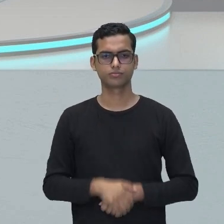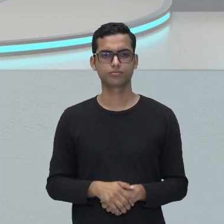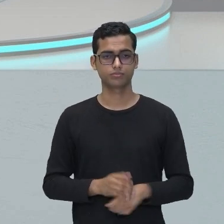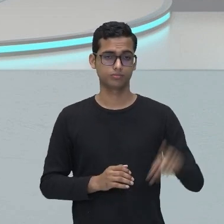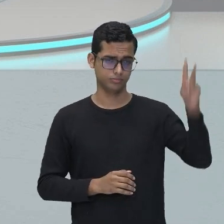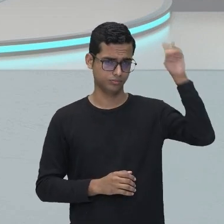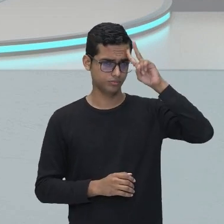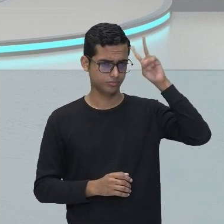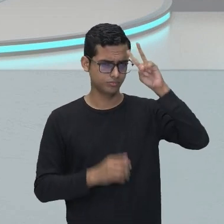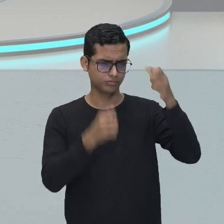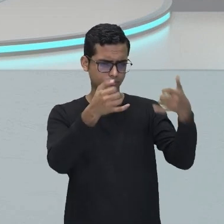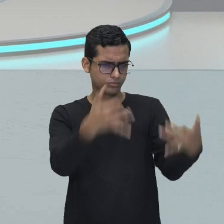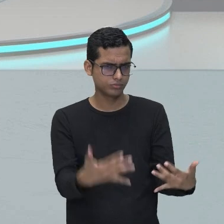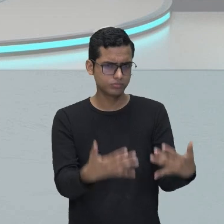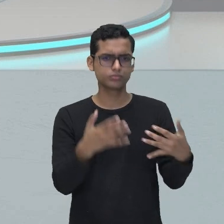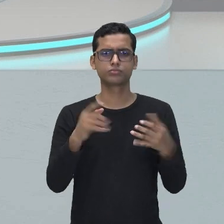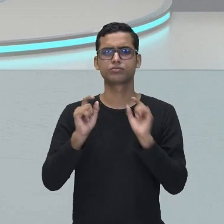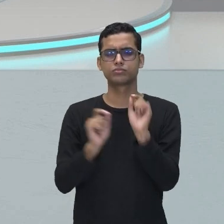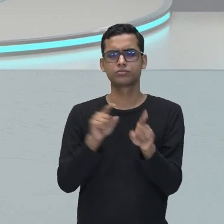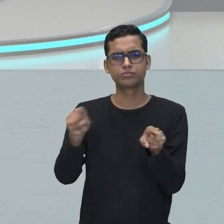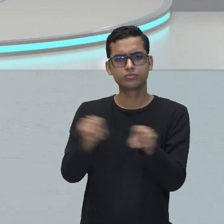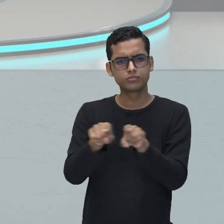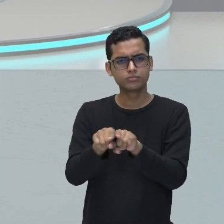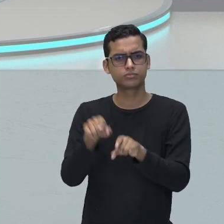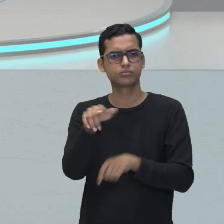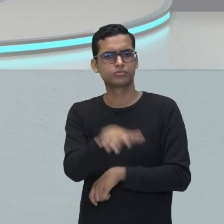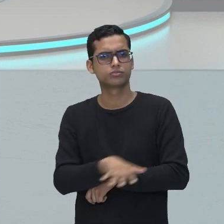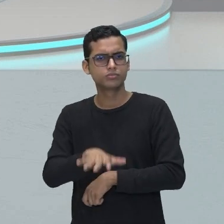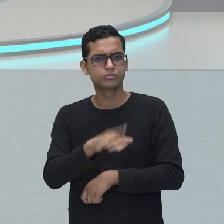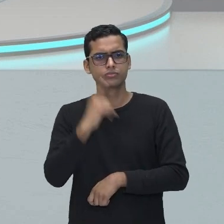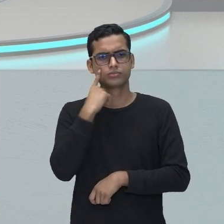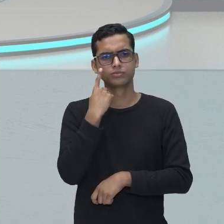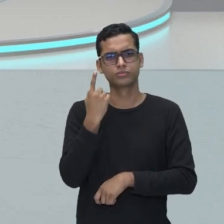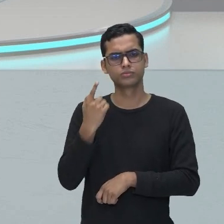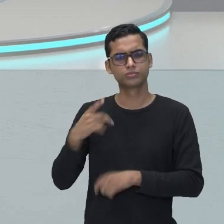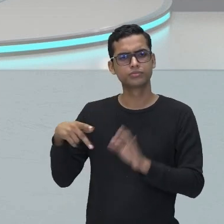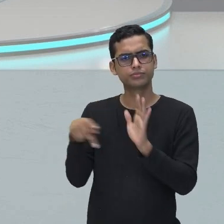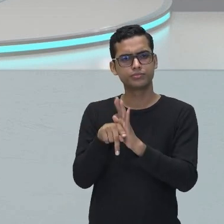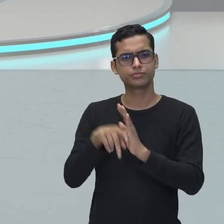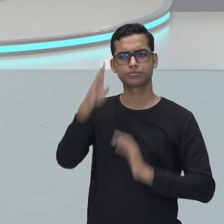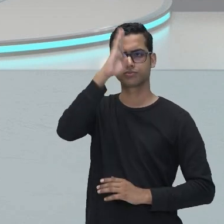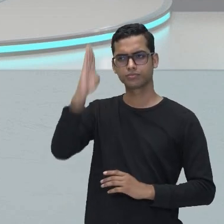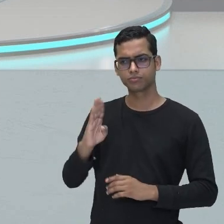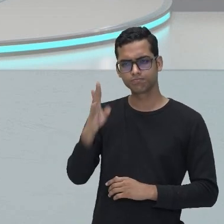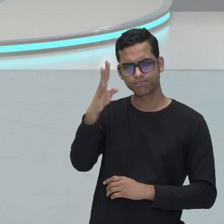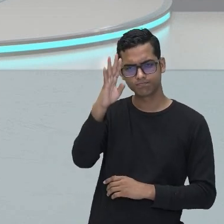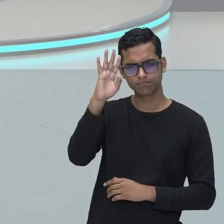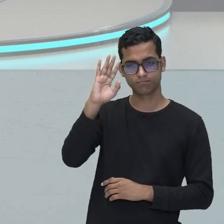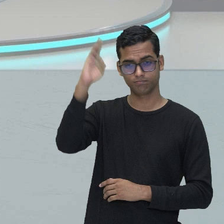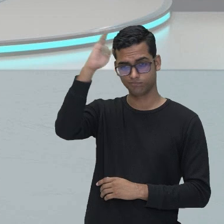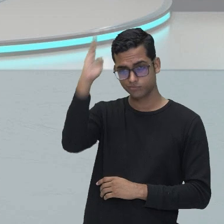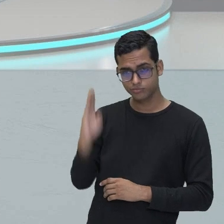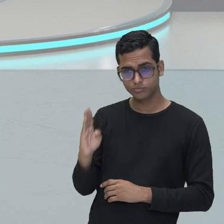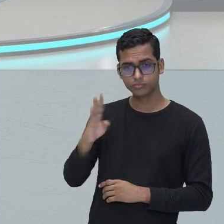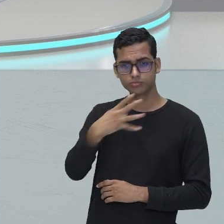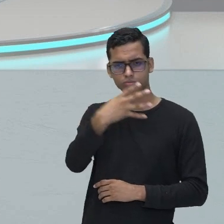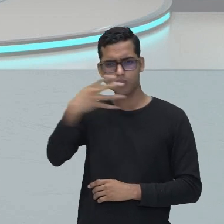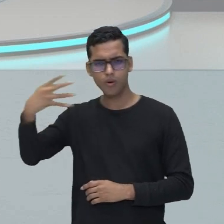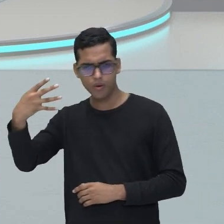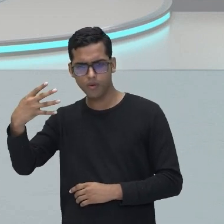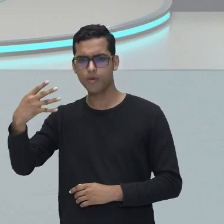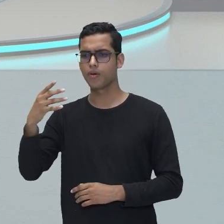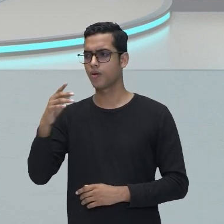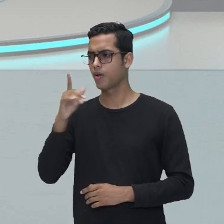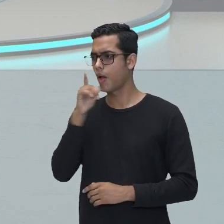sobre entradas e bandeiras? Nós falamos sobre capitanias hereditárias. É esse período aí, nessa